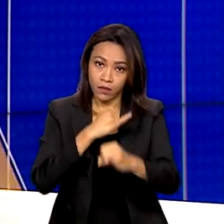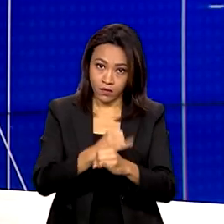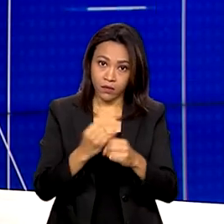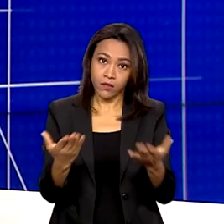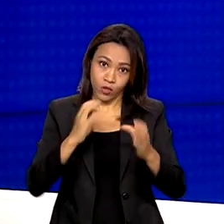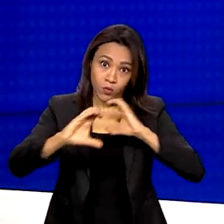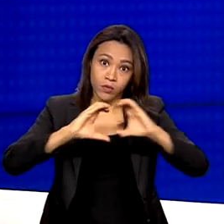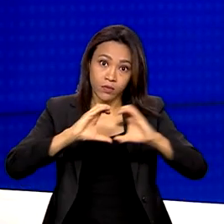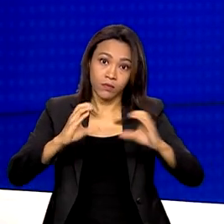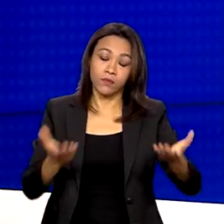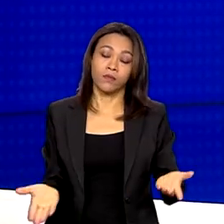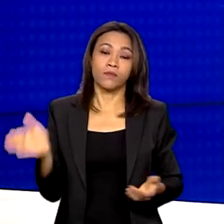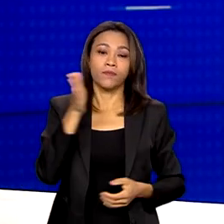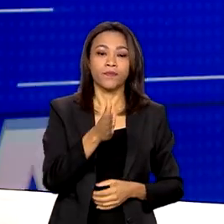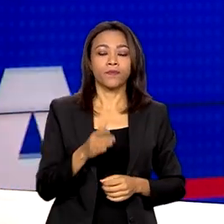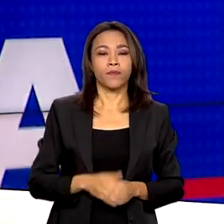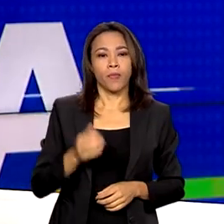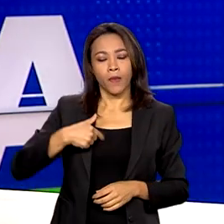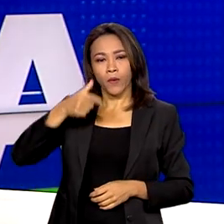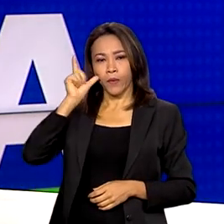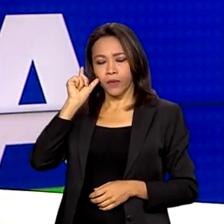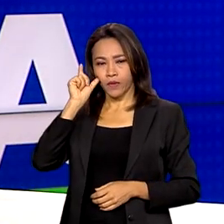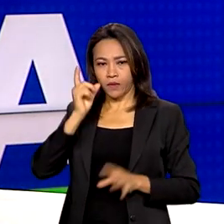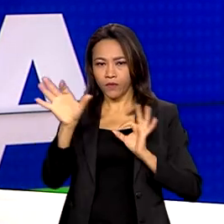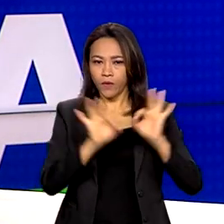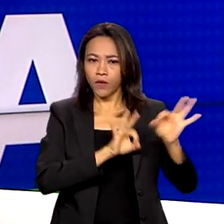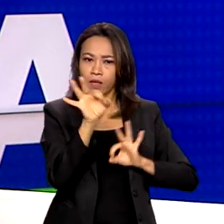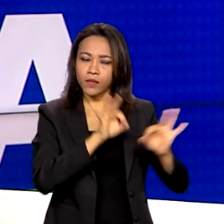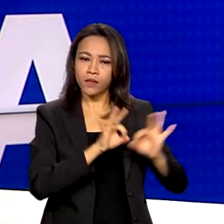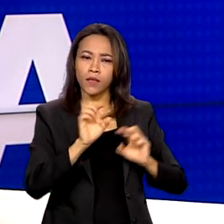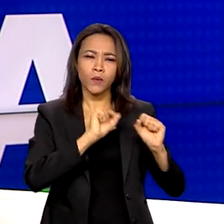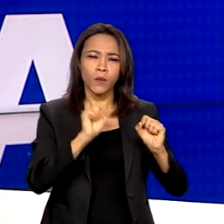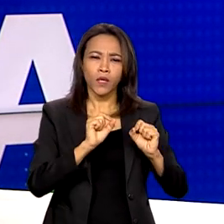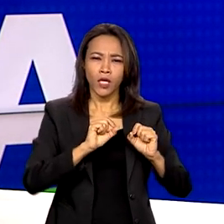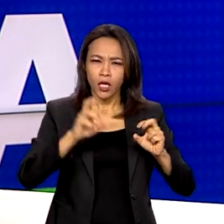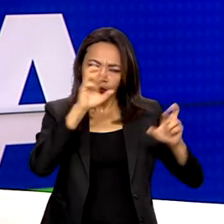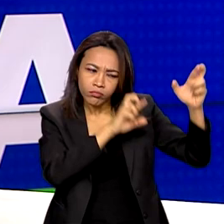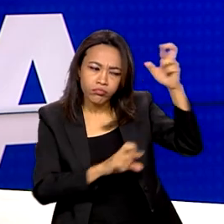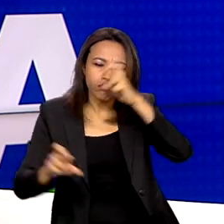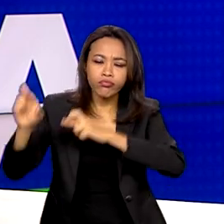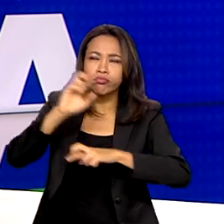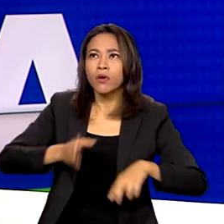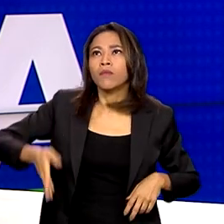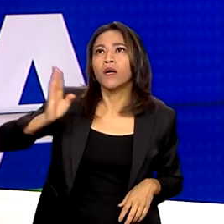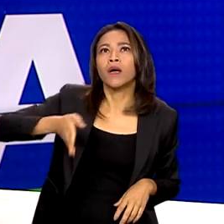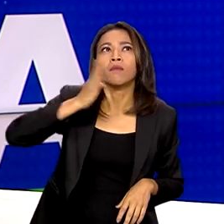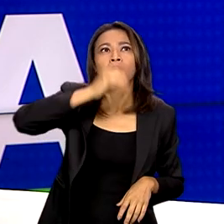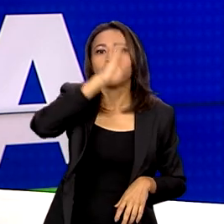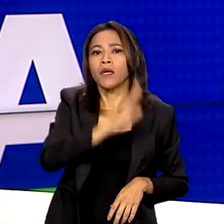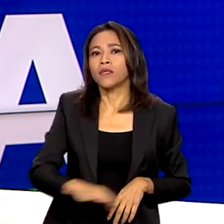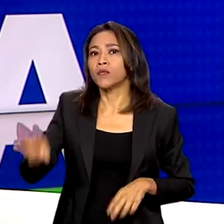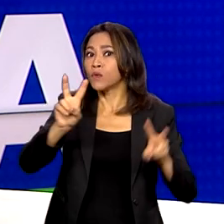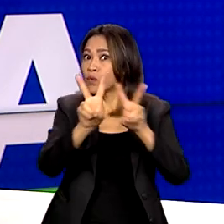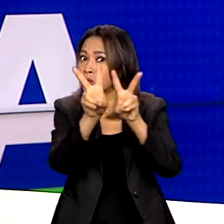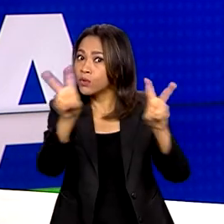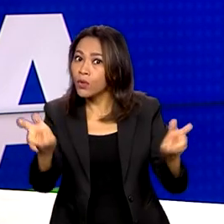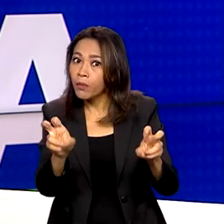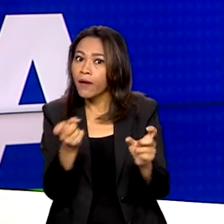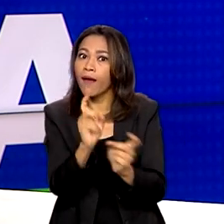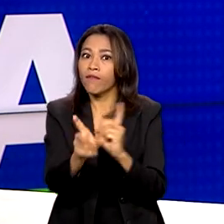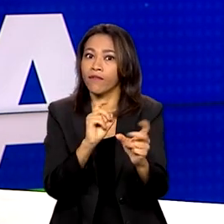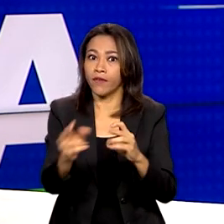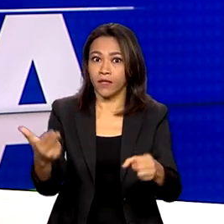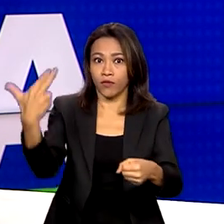Foi realizado ontem em todo o país um mutirão para fiscalizar práticas abusivas na venda de combustíveis. É o